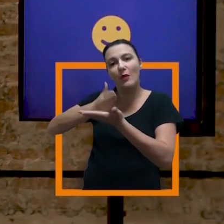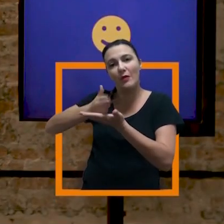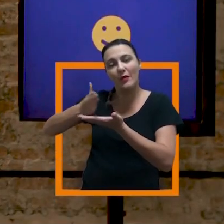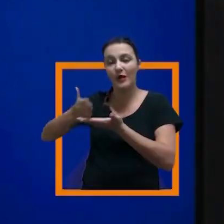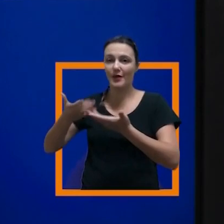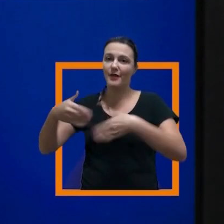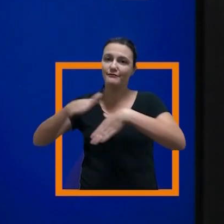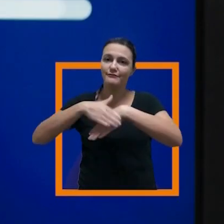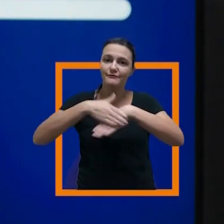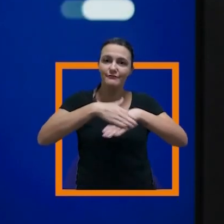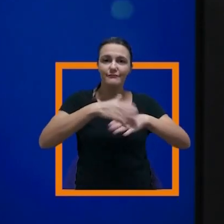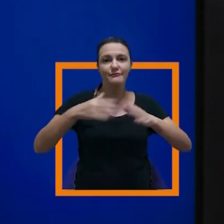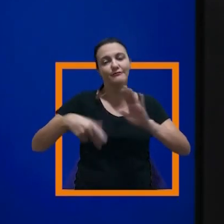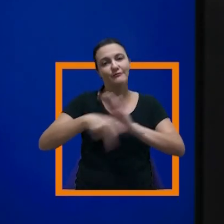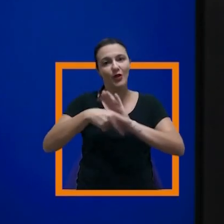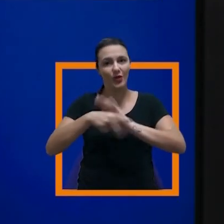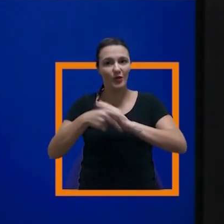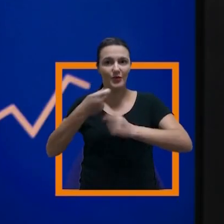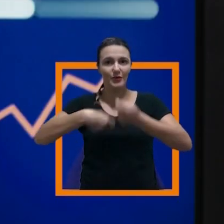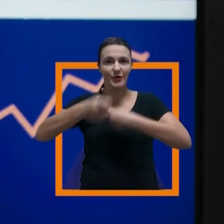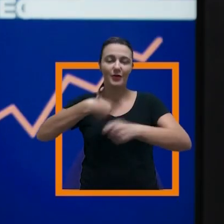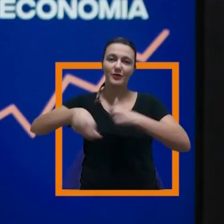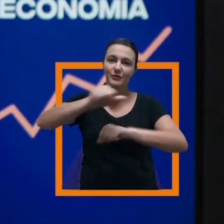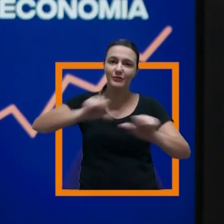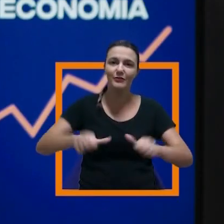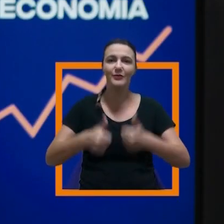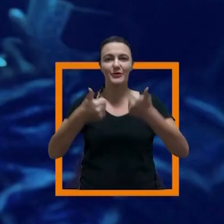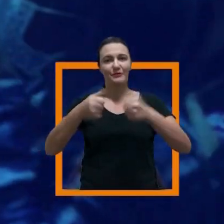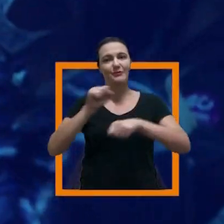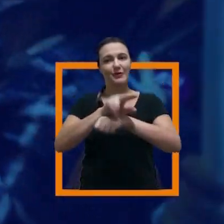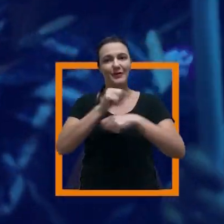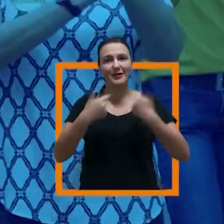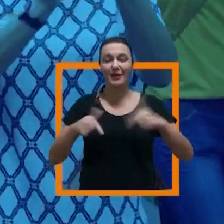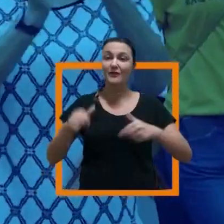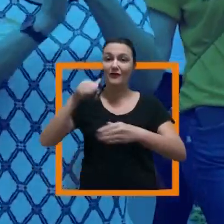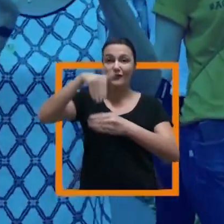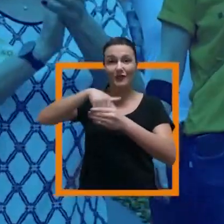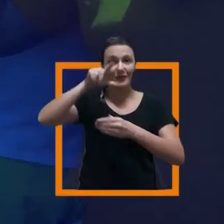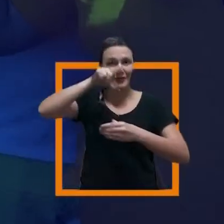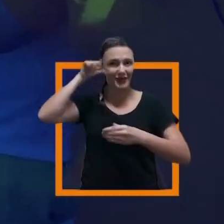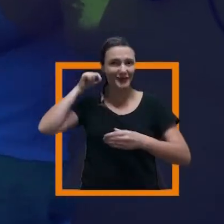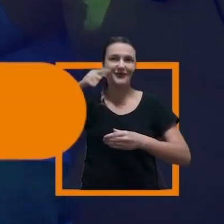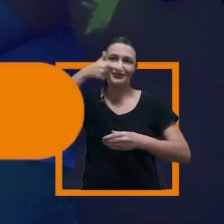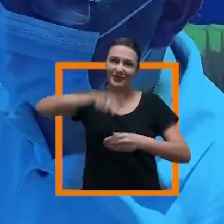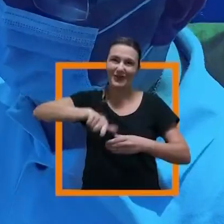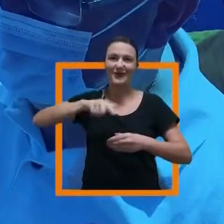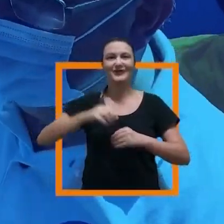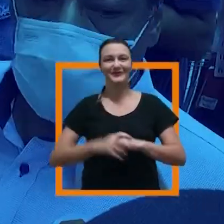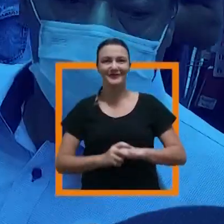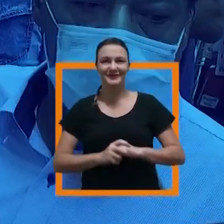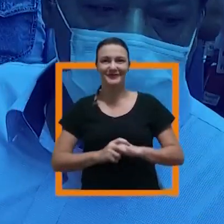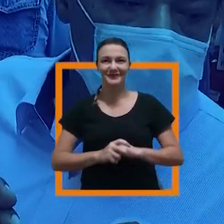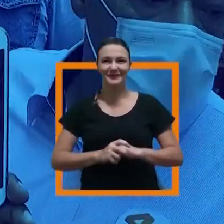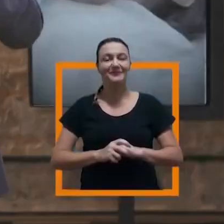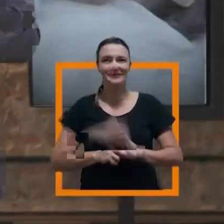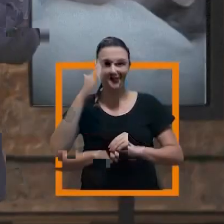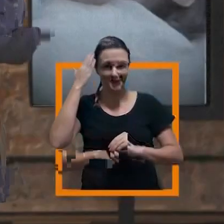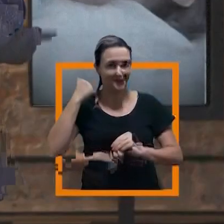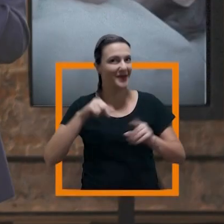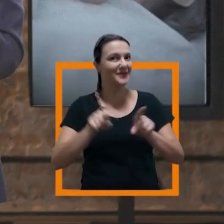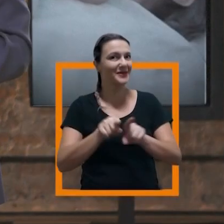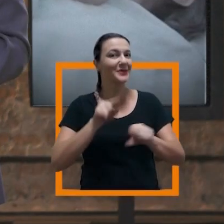negócio próprio. Voltar a gerar emprego e mover a economia. Então, votou no Márcio, vota de novo.